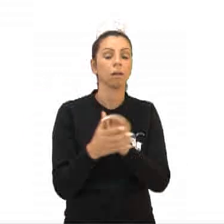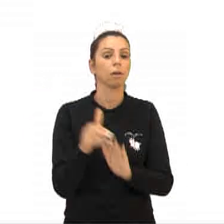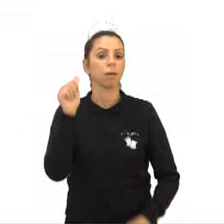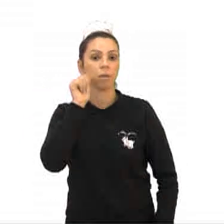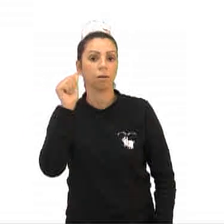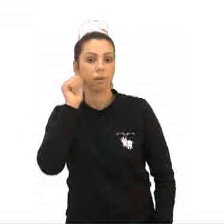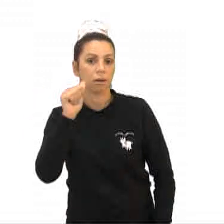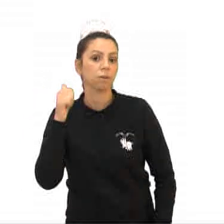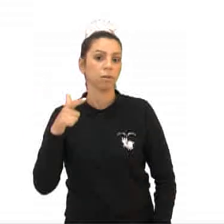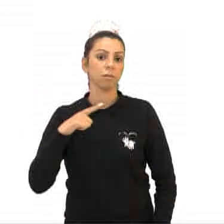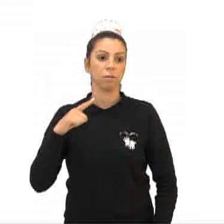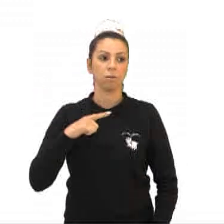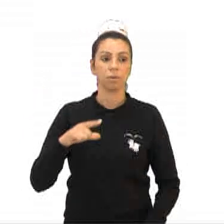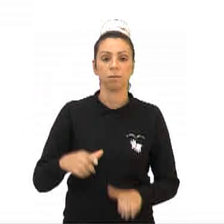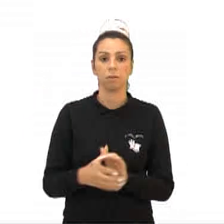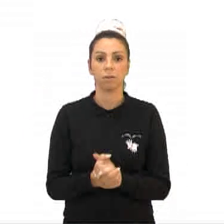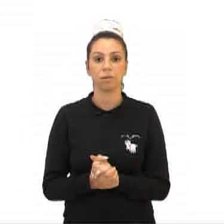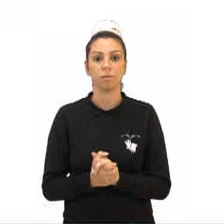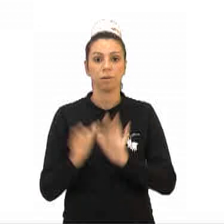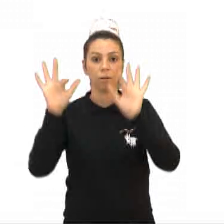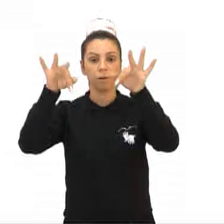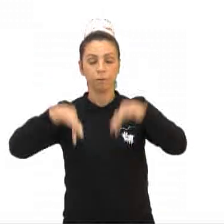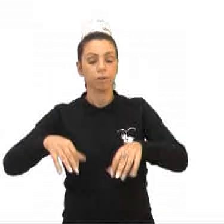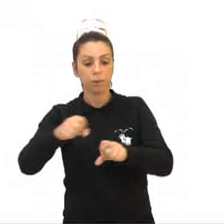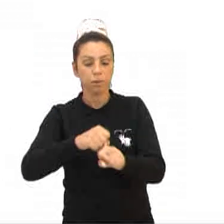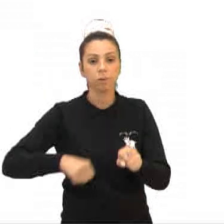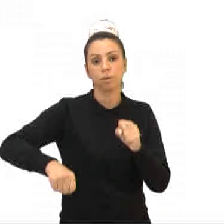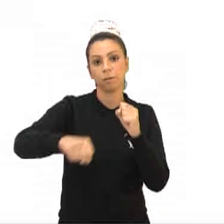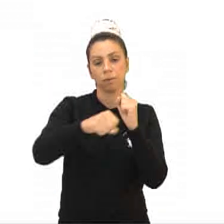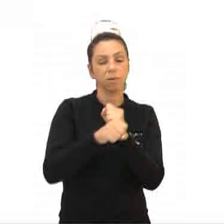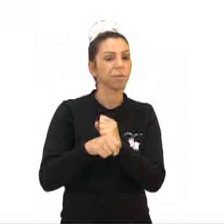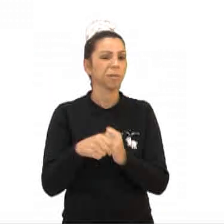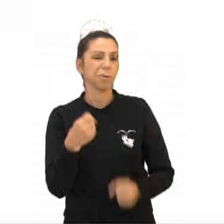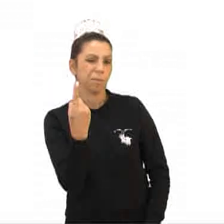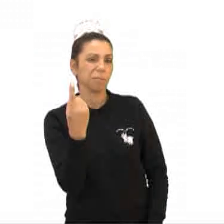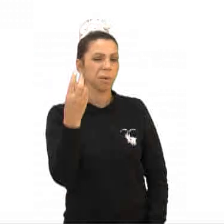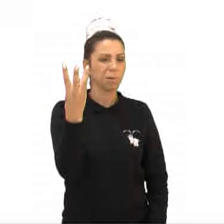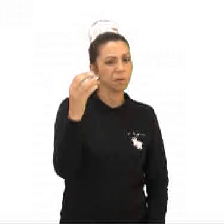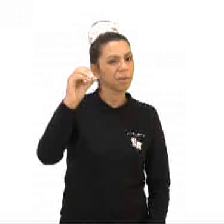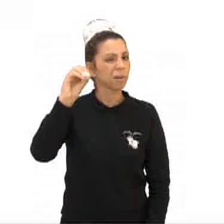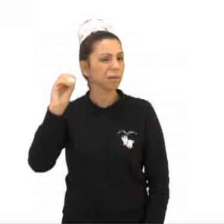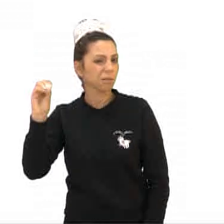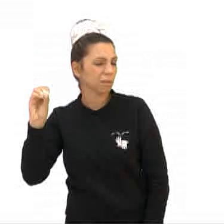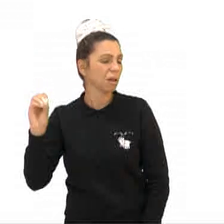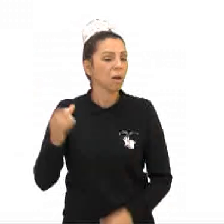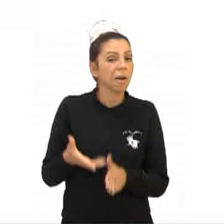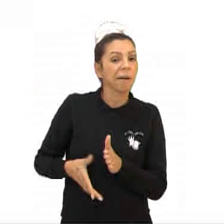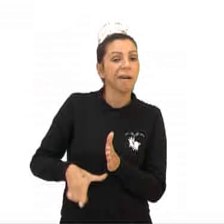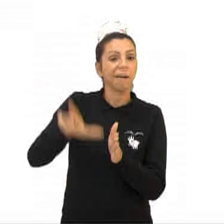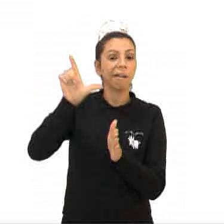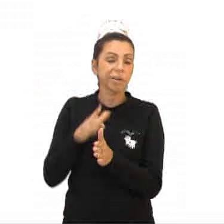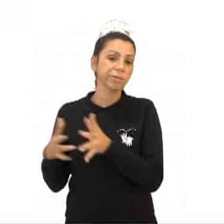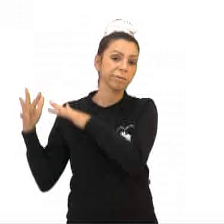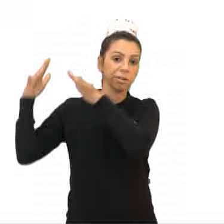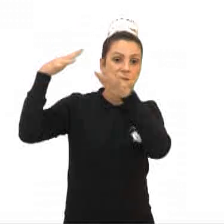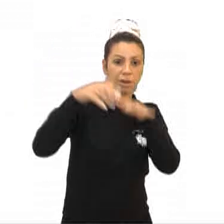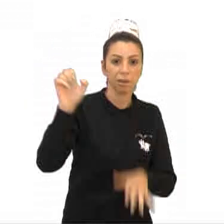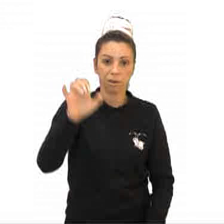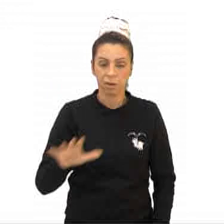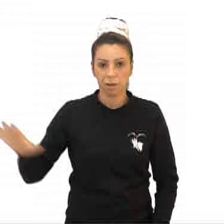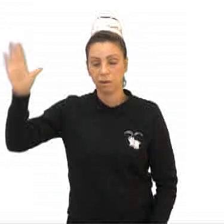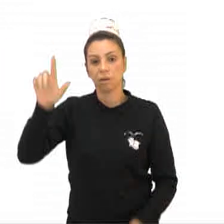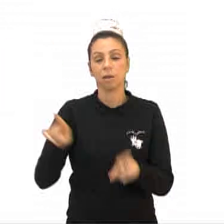em destaque em sua cerâmica, fim da sociedade por volta de 1300, antes das chegadas europeus. E nós vimos também sobre a arte dos povos originários